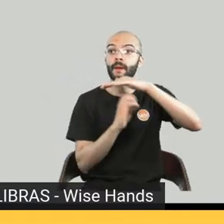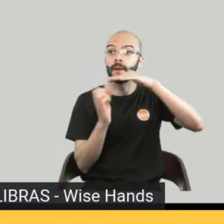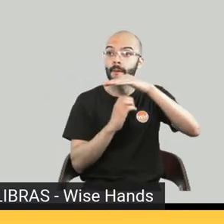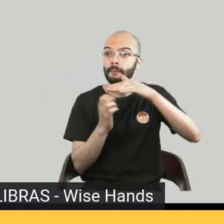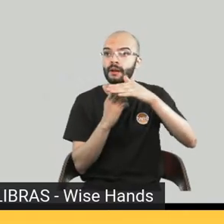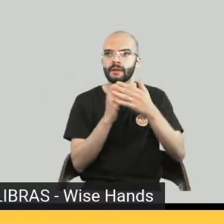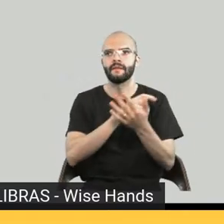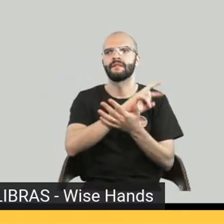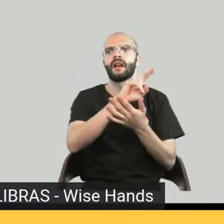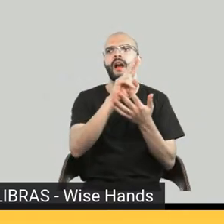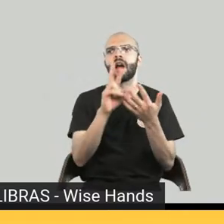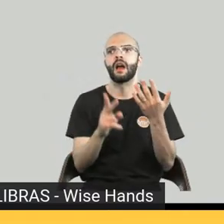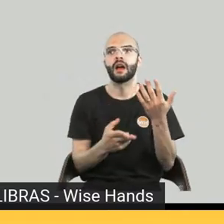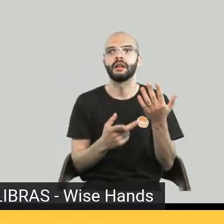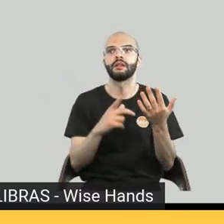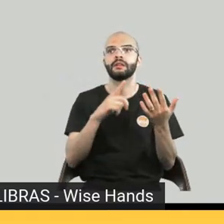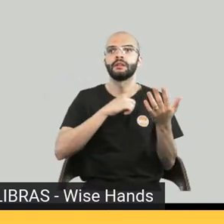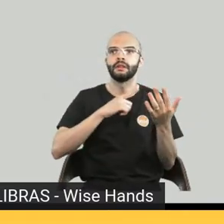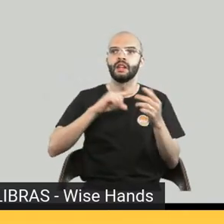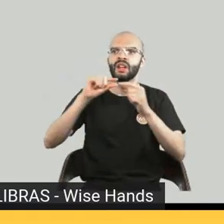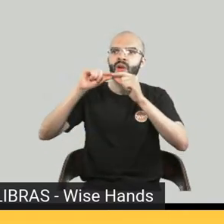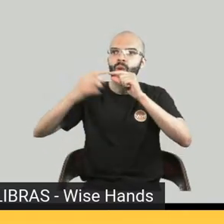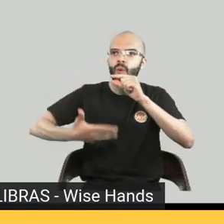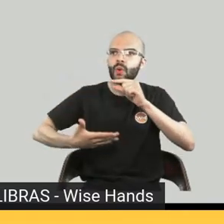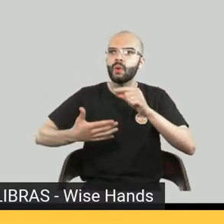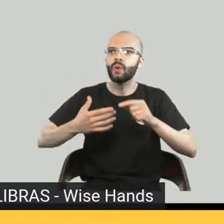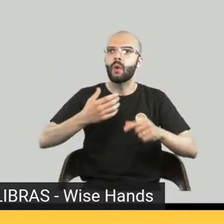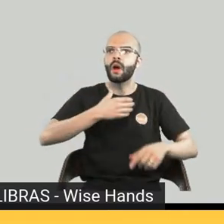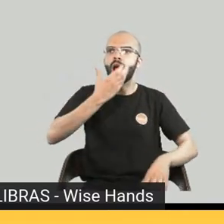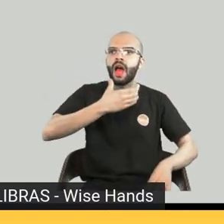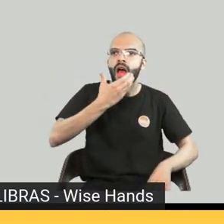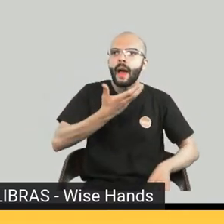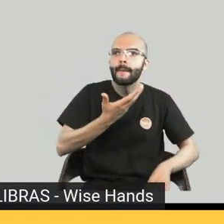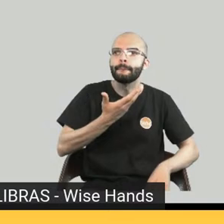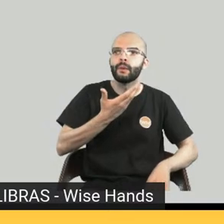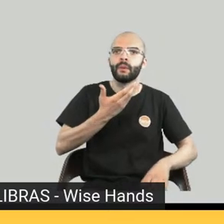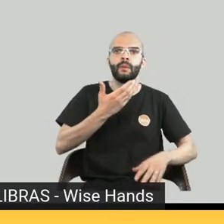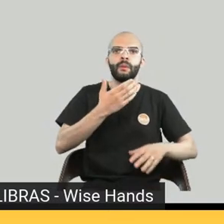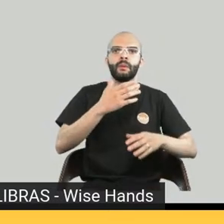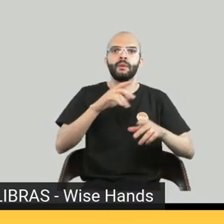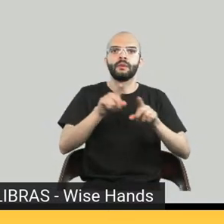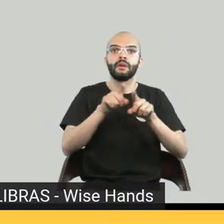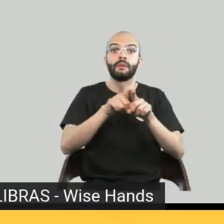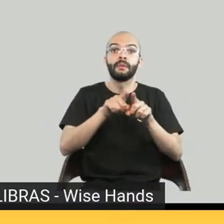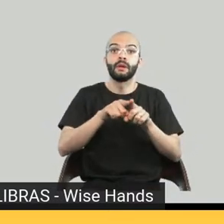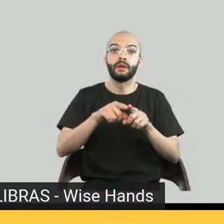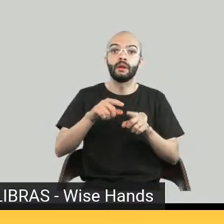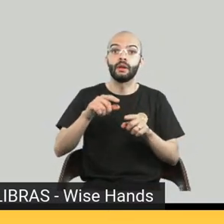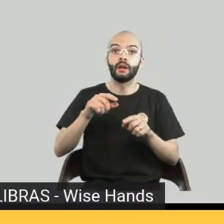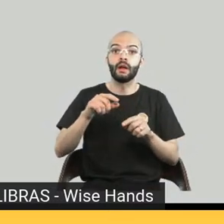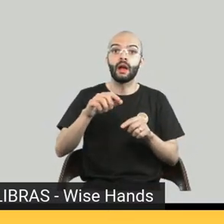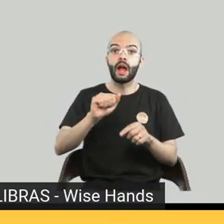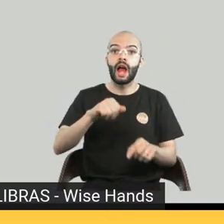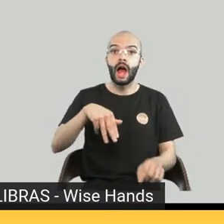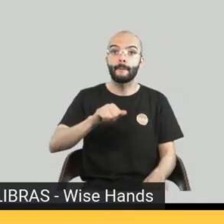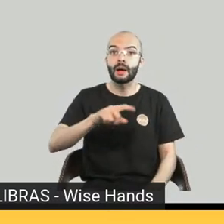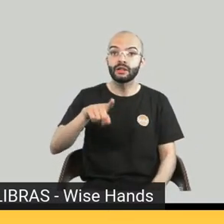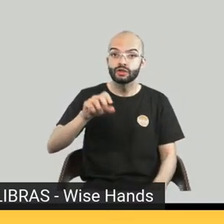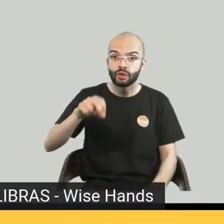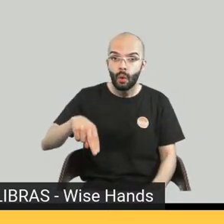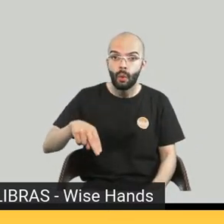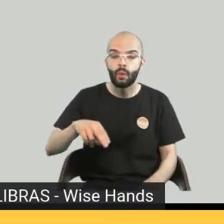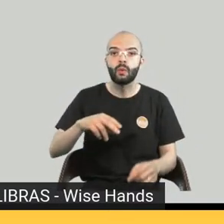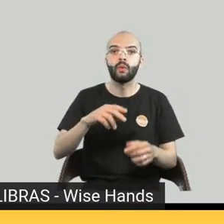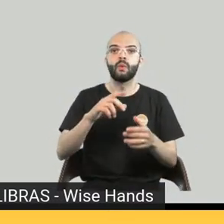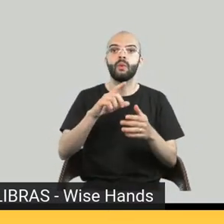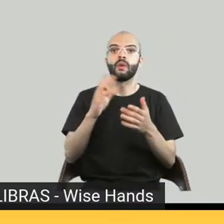Apple, a Kobo, que veio para ser parceira da Livraria Cultura por aqui, e a Amazon, e todas contribuíram muito